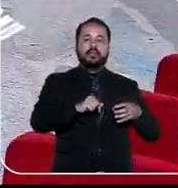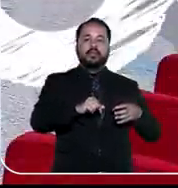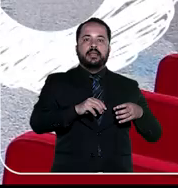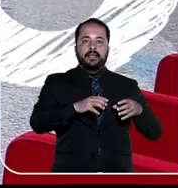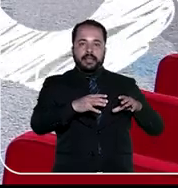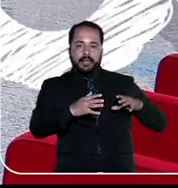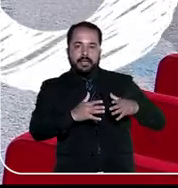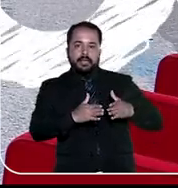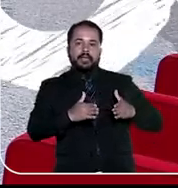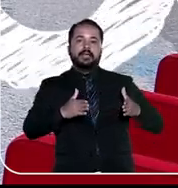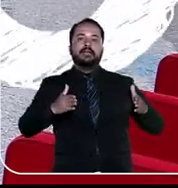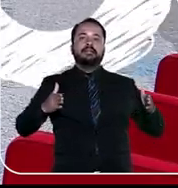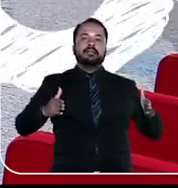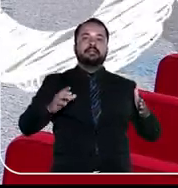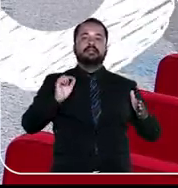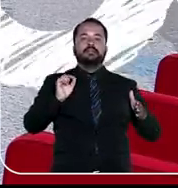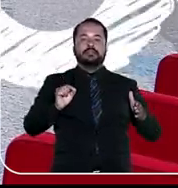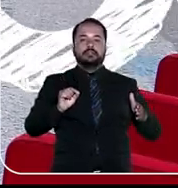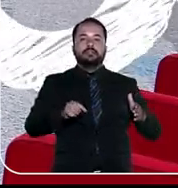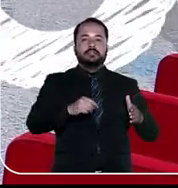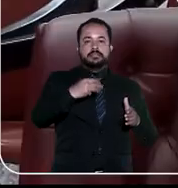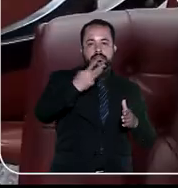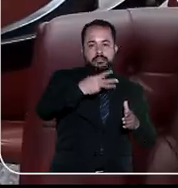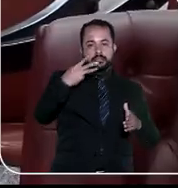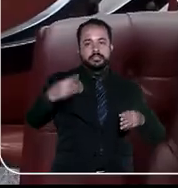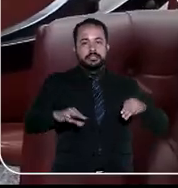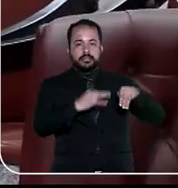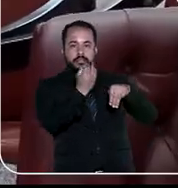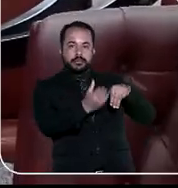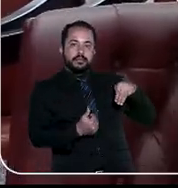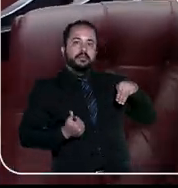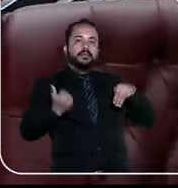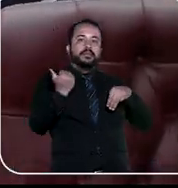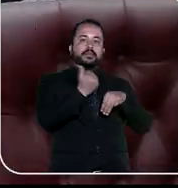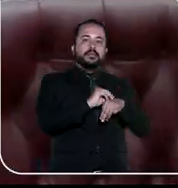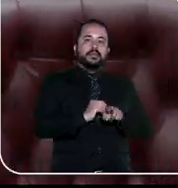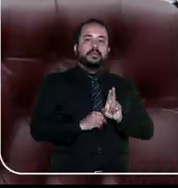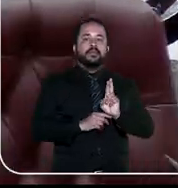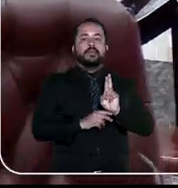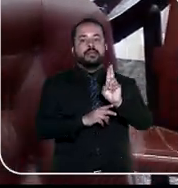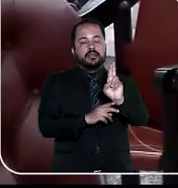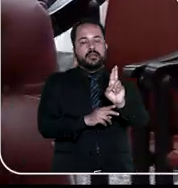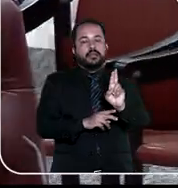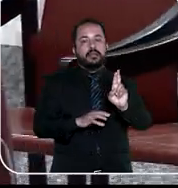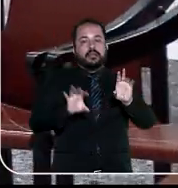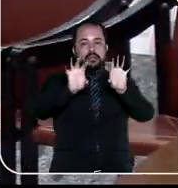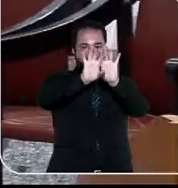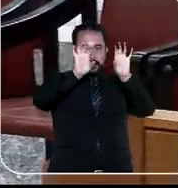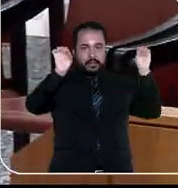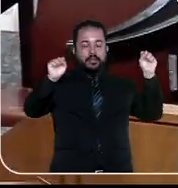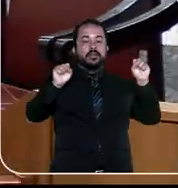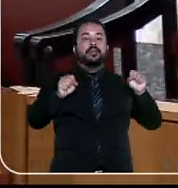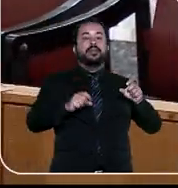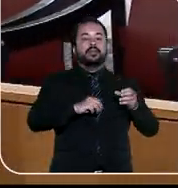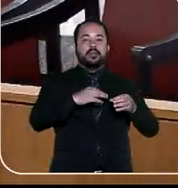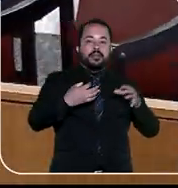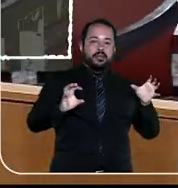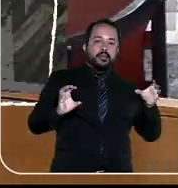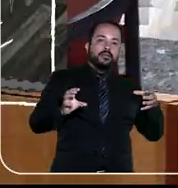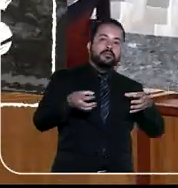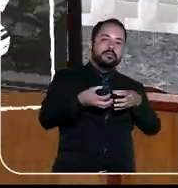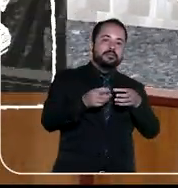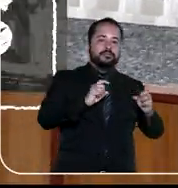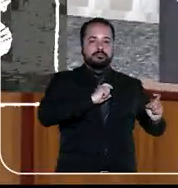Tribunal Pleno do STJ. Grande, né? Aqui, os 33 ministros liderados pela presidência da Corte